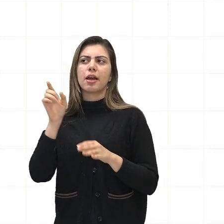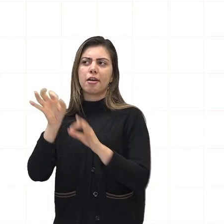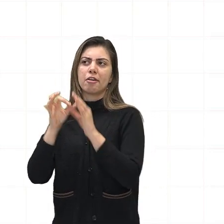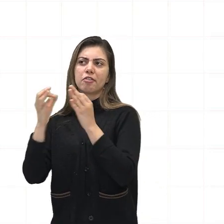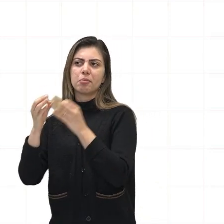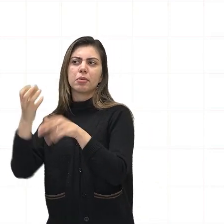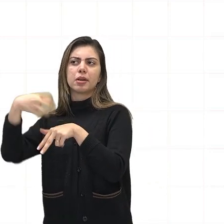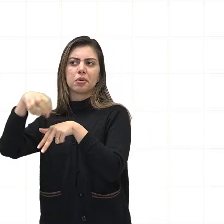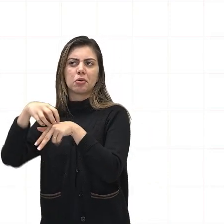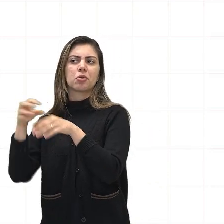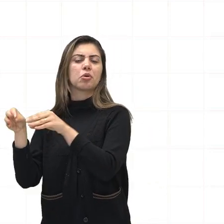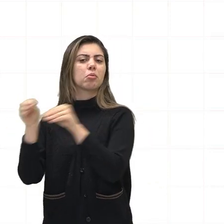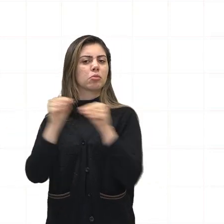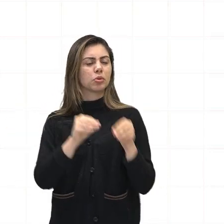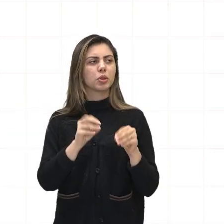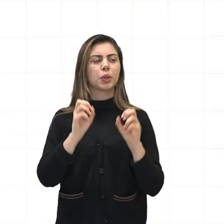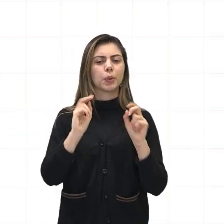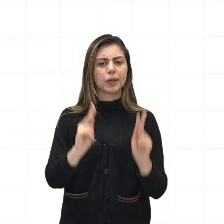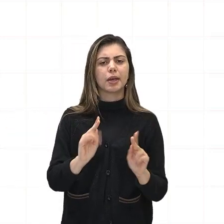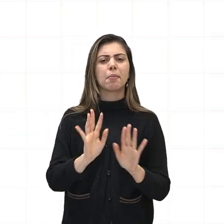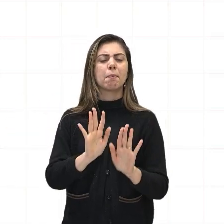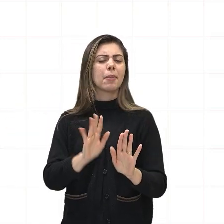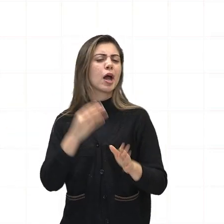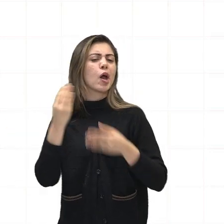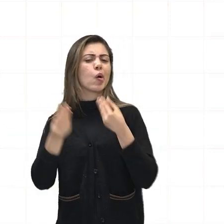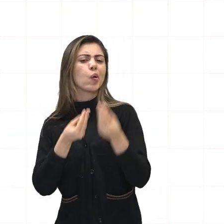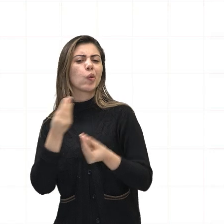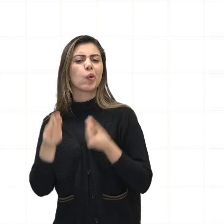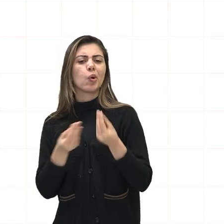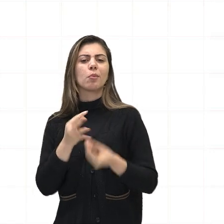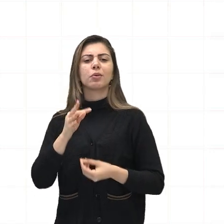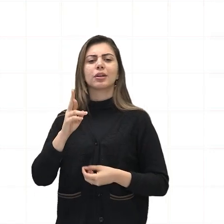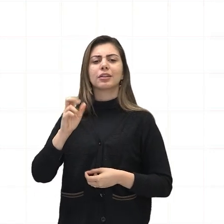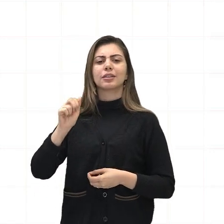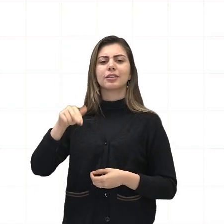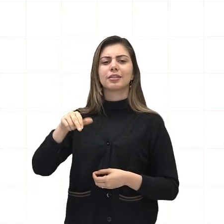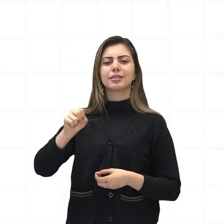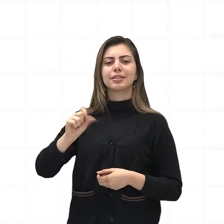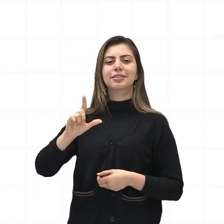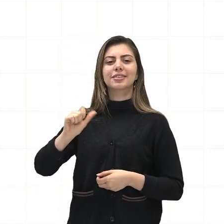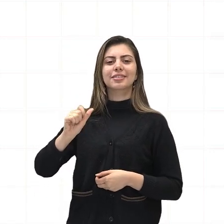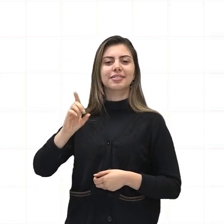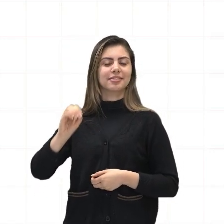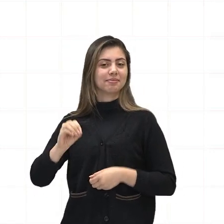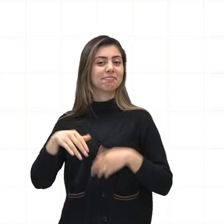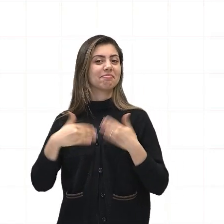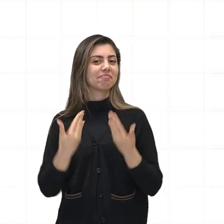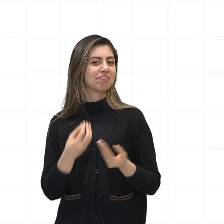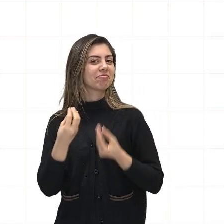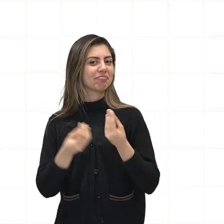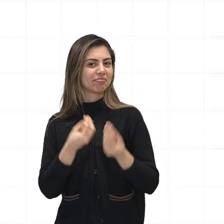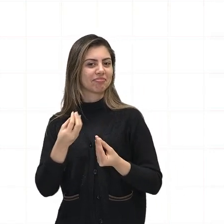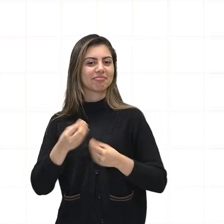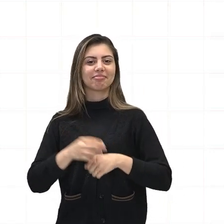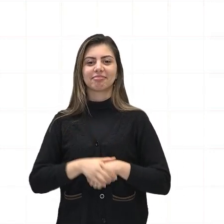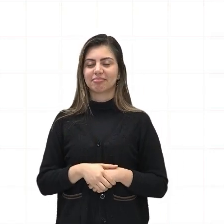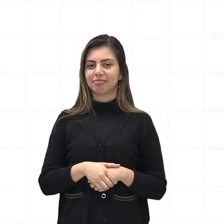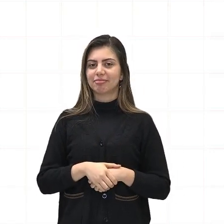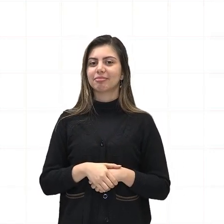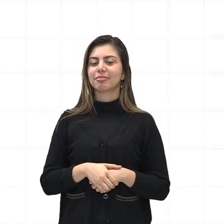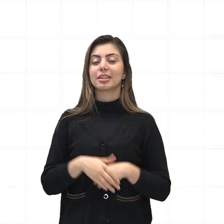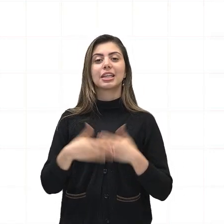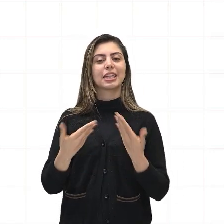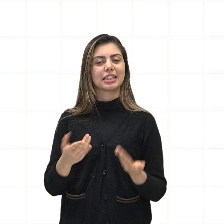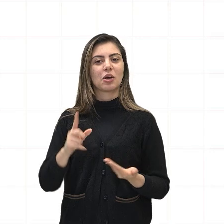Mas, como esse traslado vai acontecer? Olha só. Esse traslado, esse